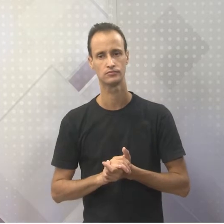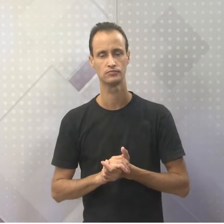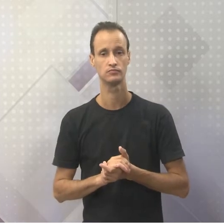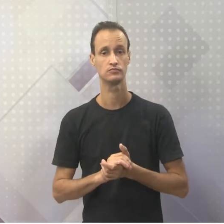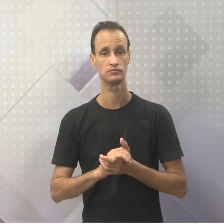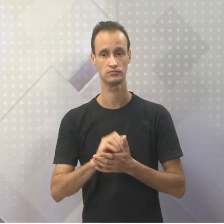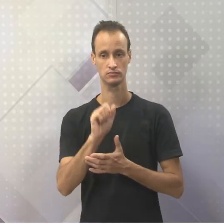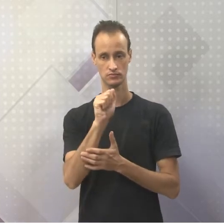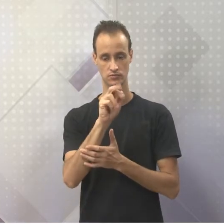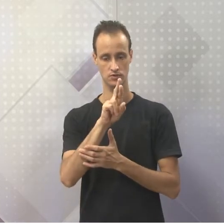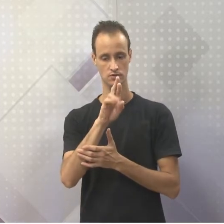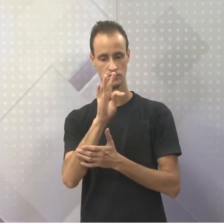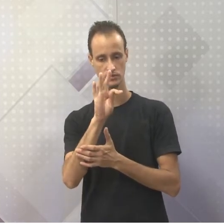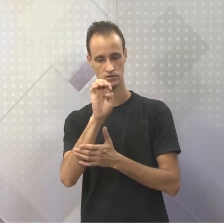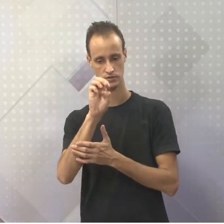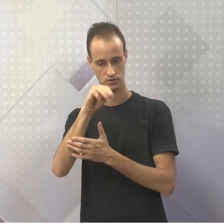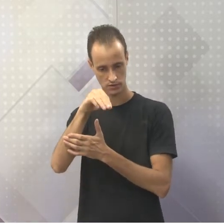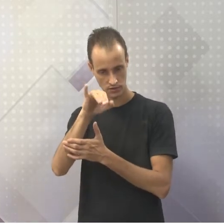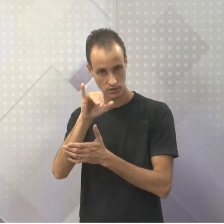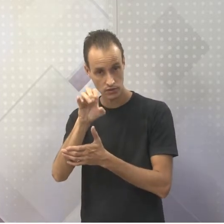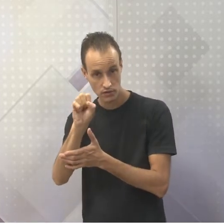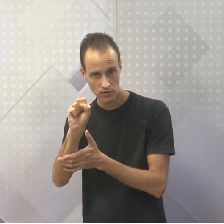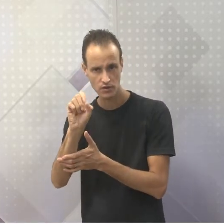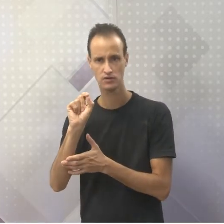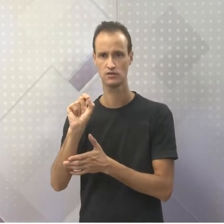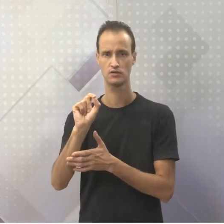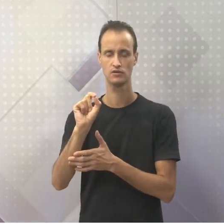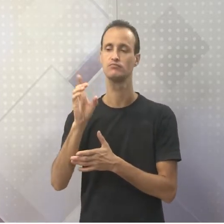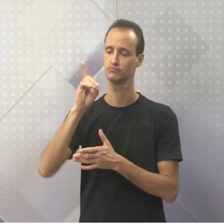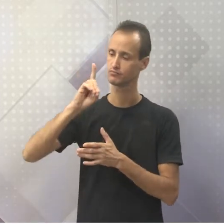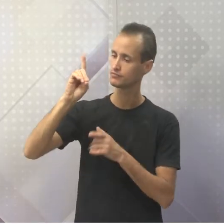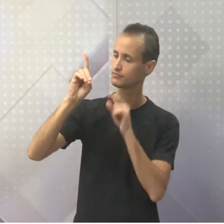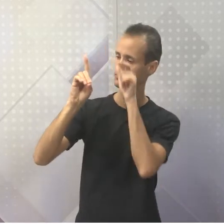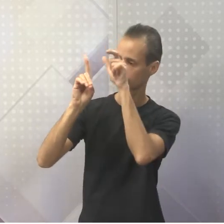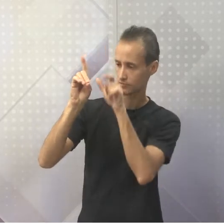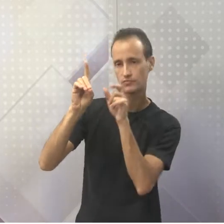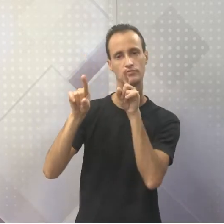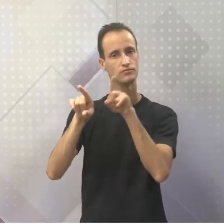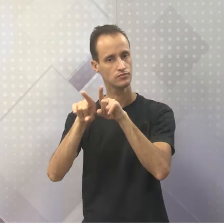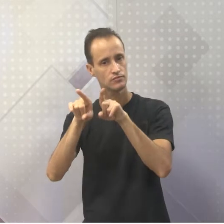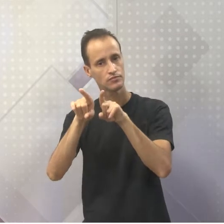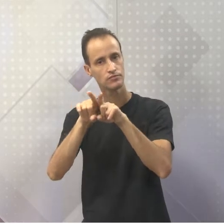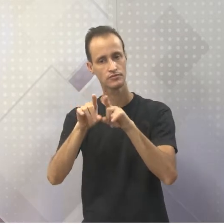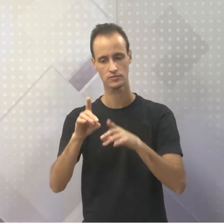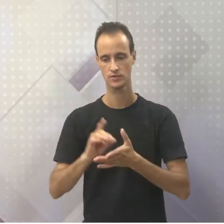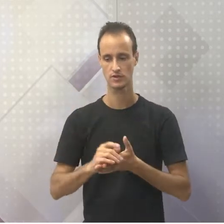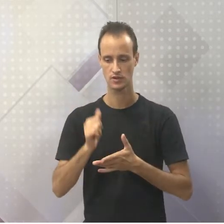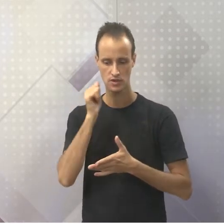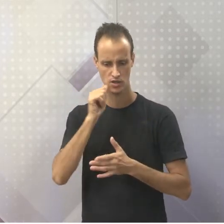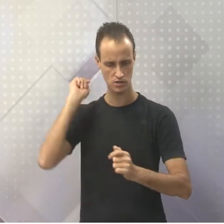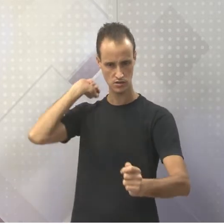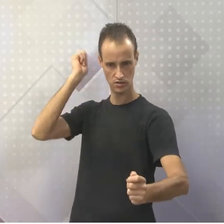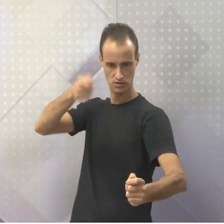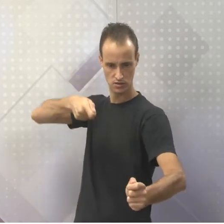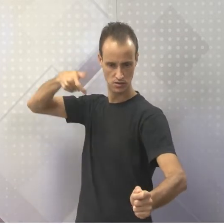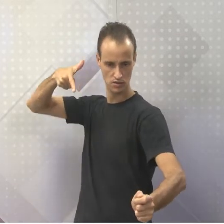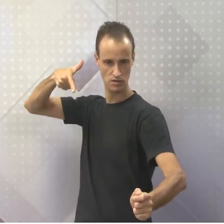E Artemis, Artemis, também era um deus, gente. Deusa da caça.